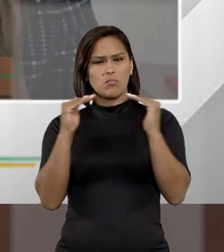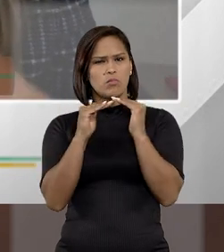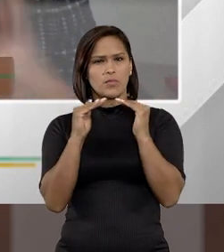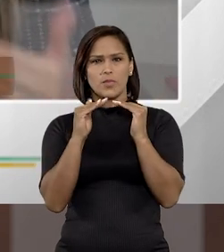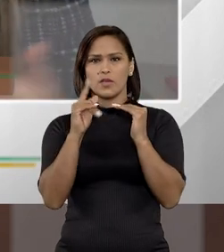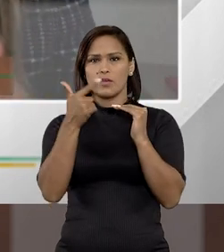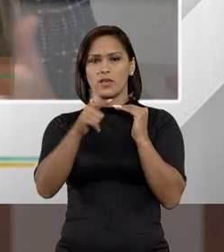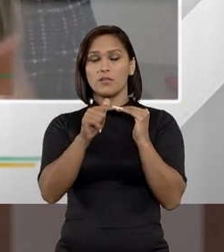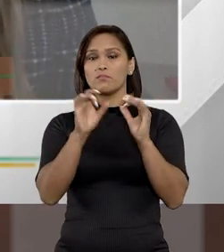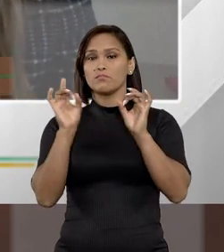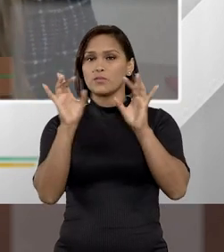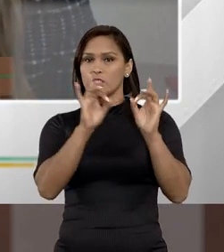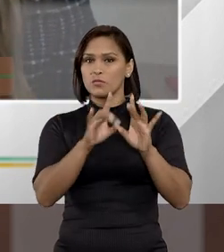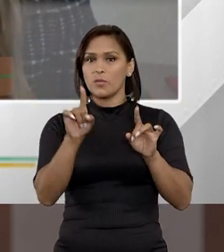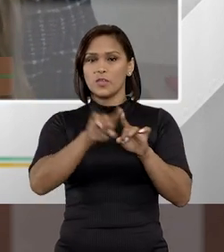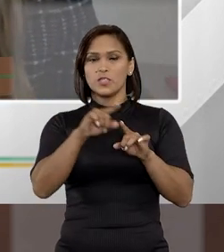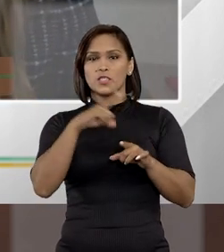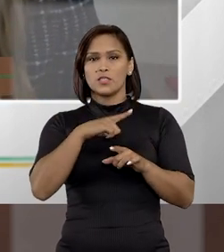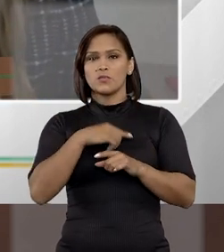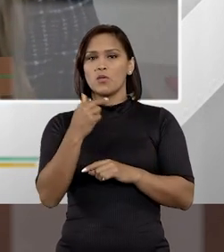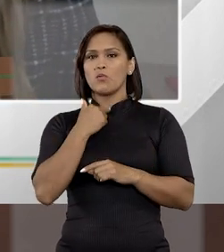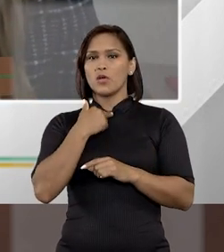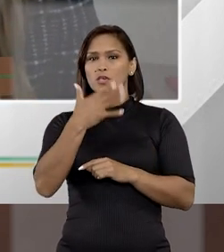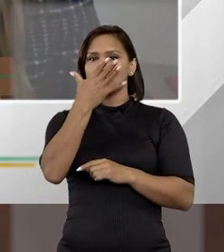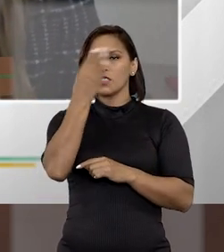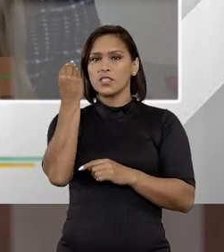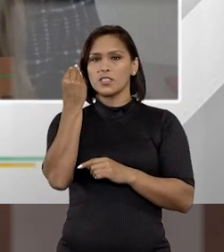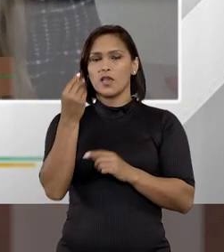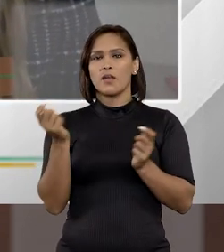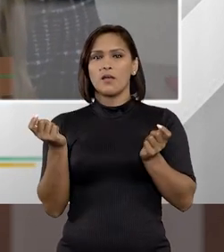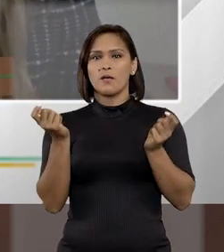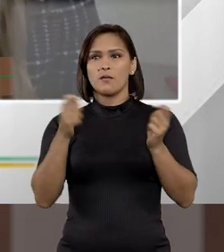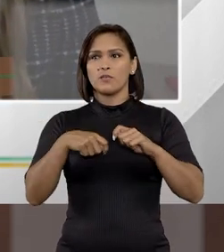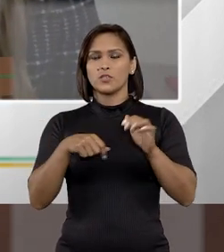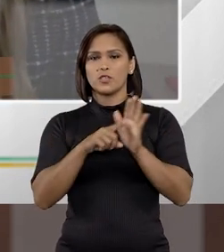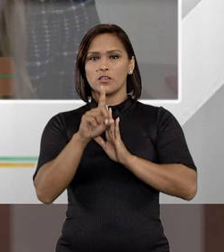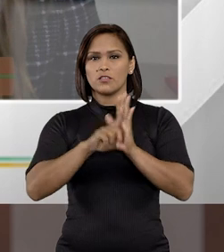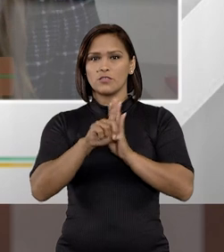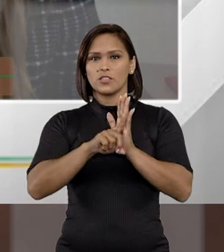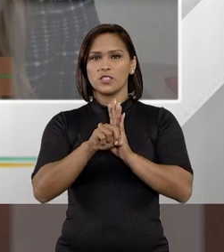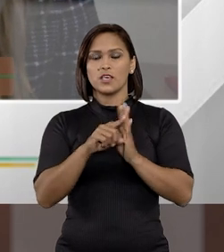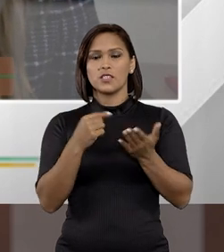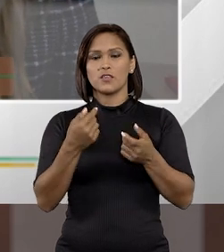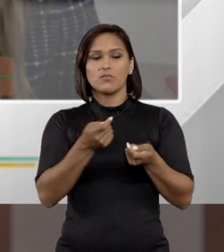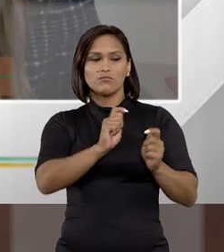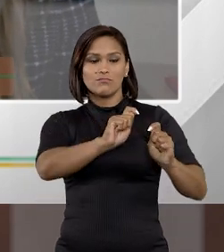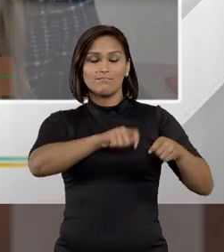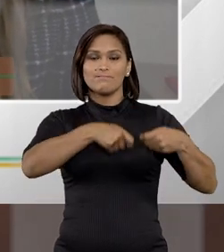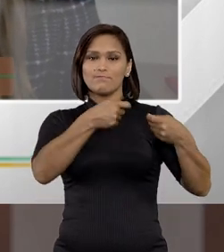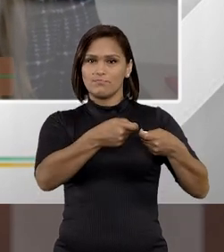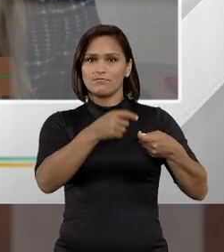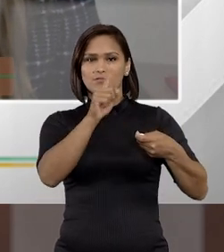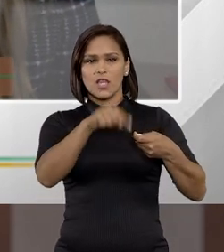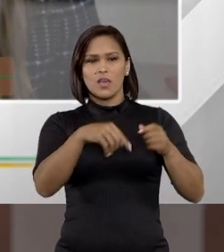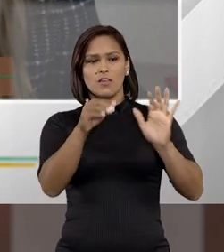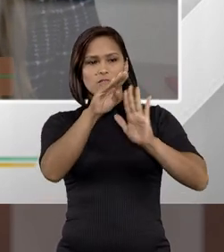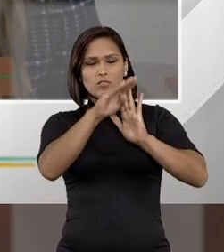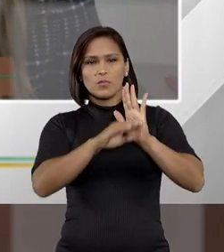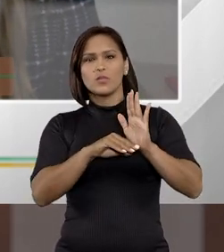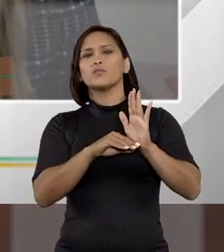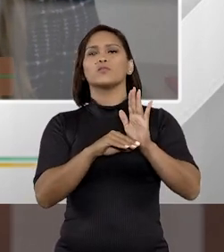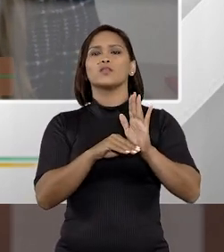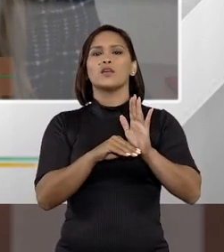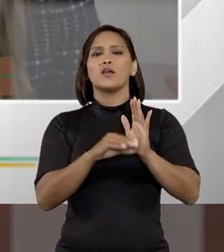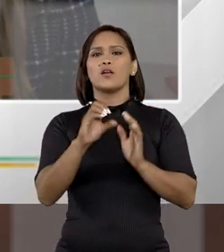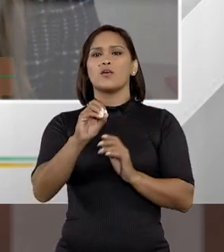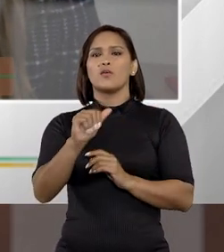casados, e principalmente, aqui a gente também não pode esquecer da possibilidade de investigação defensiva, né, que foi trazida